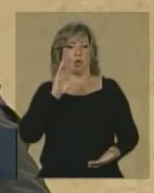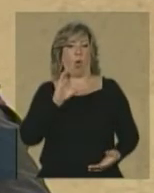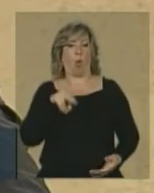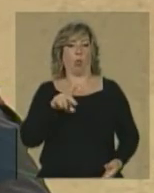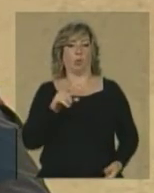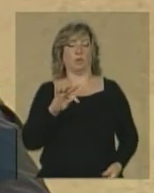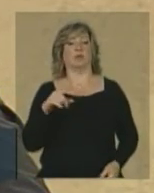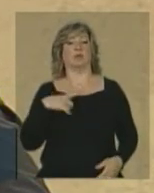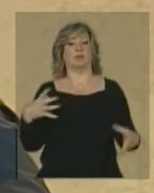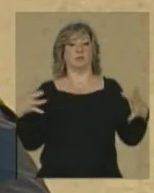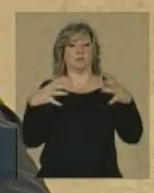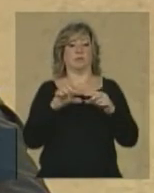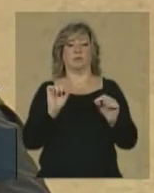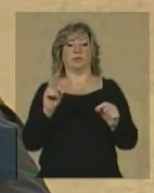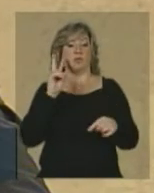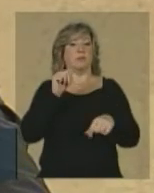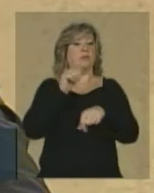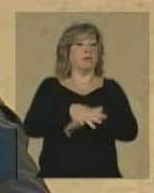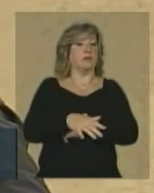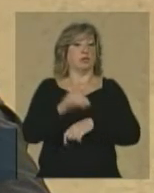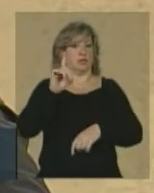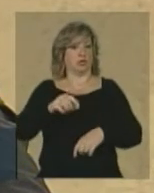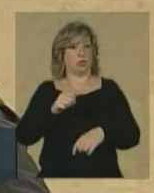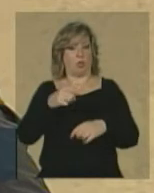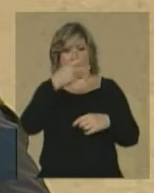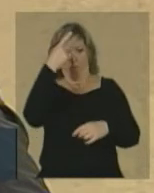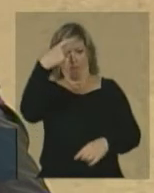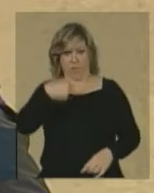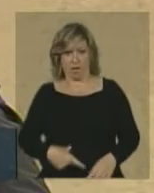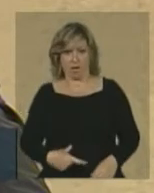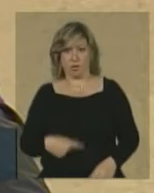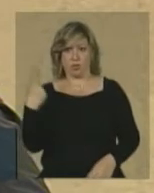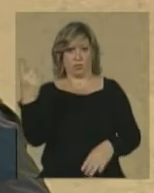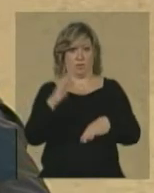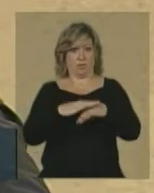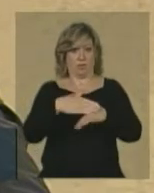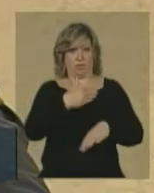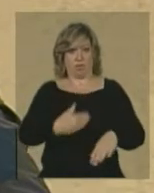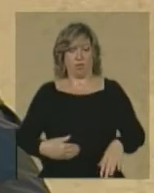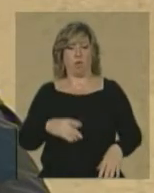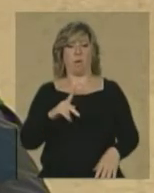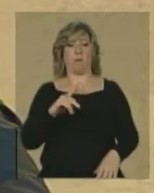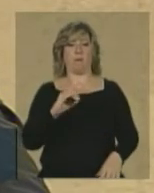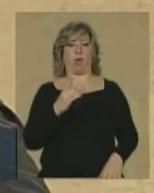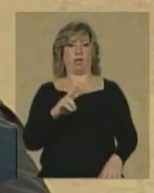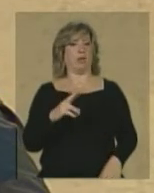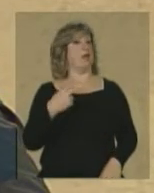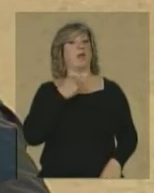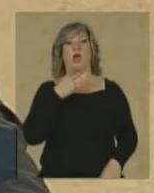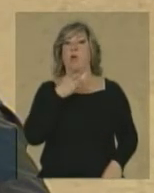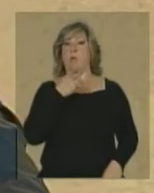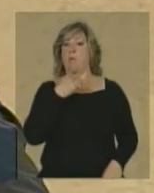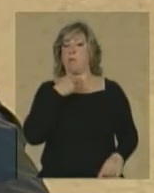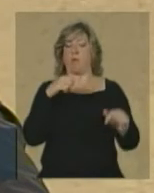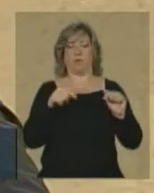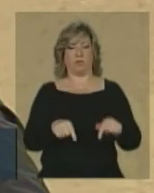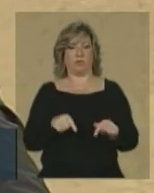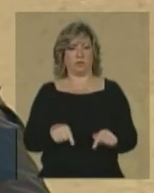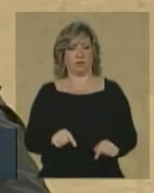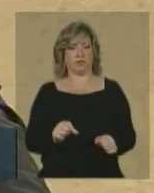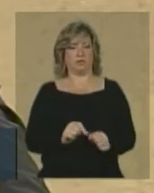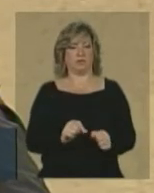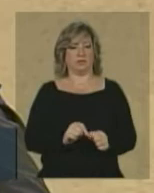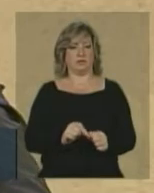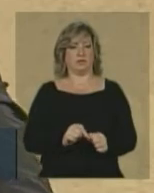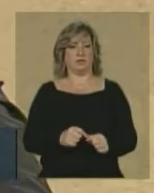que impliquem a violação dos direitos humanos praticada por agentes públicos ou a mando de autoridades públicas não poderão ser objeto de